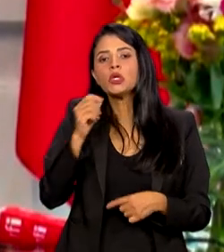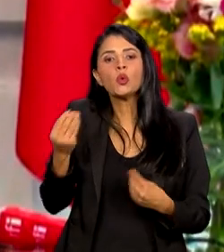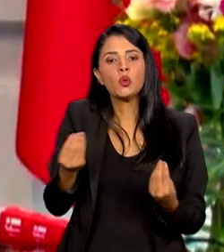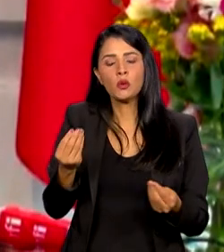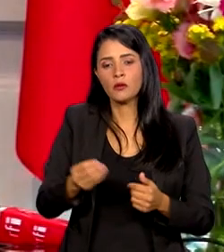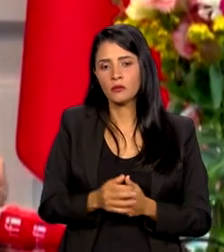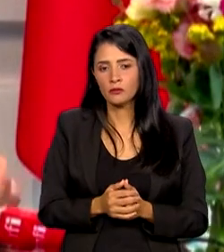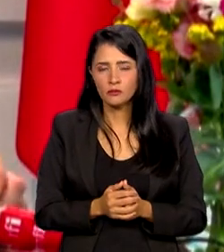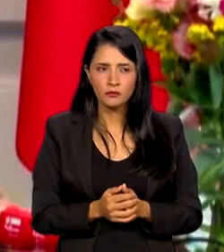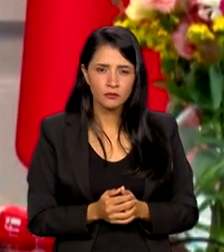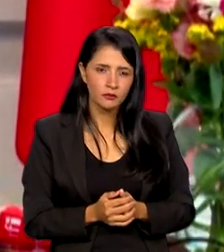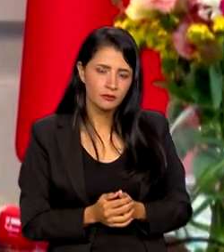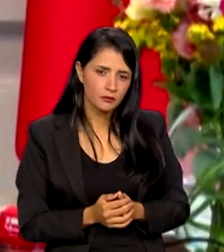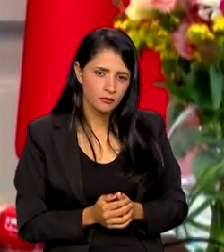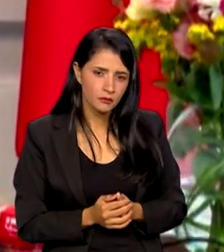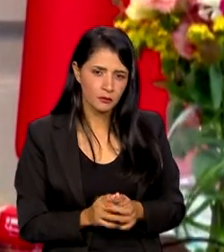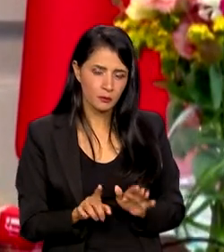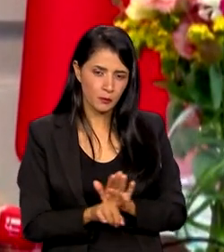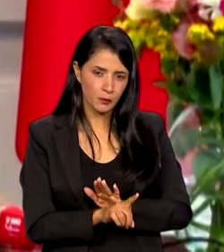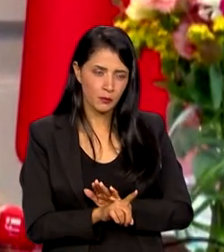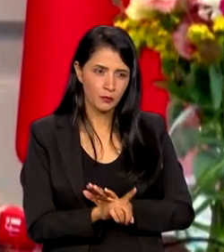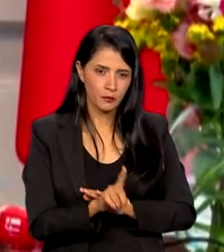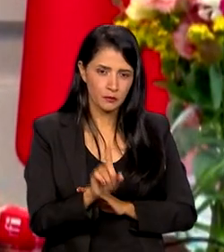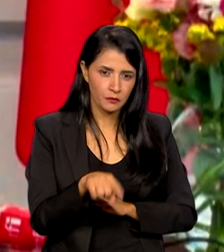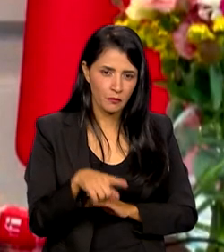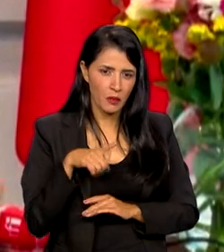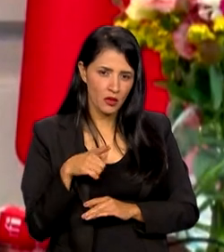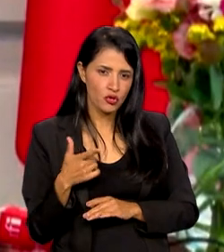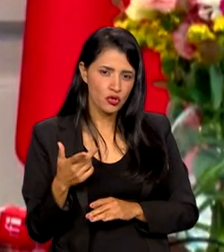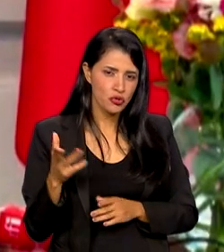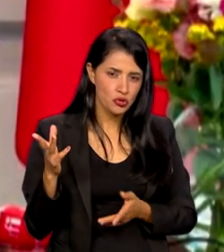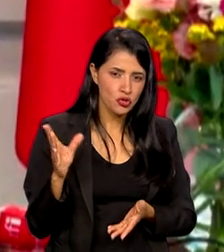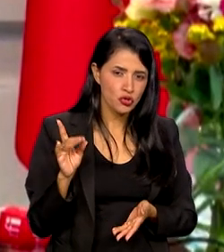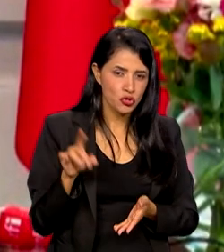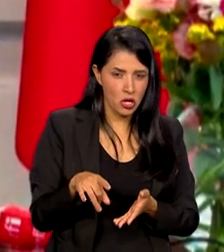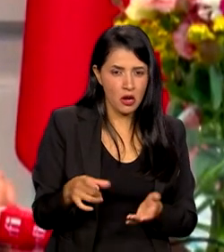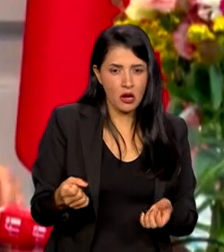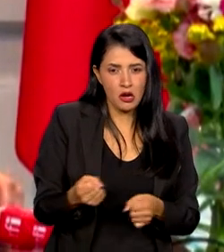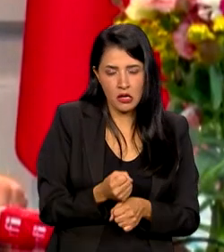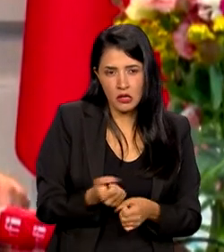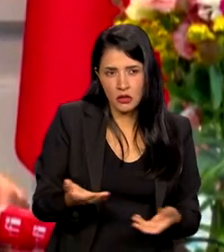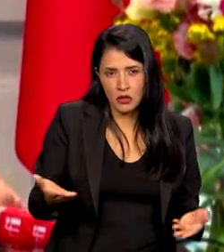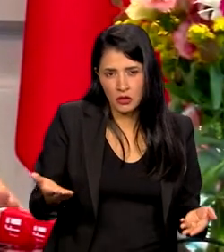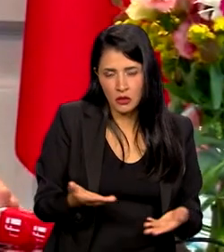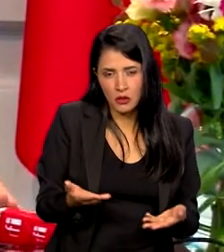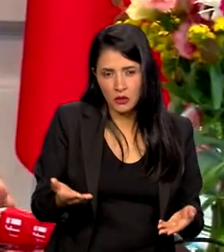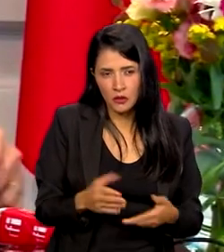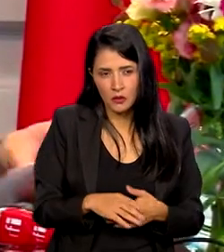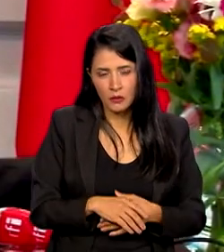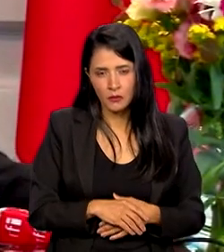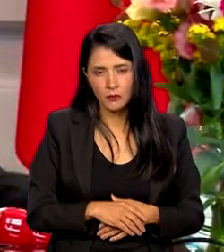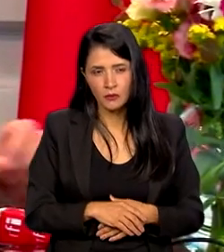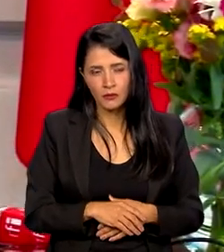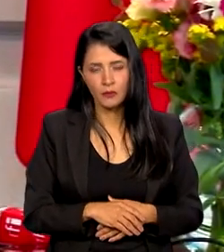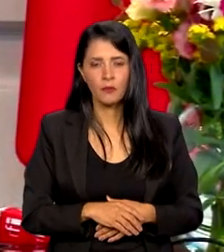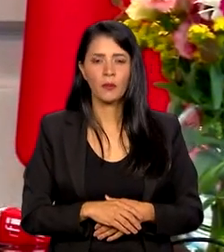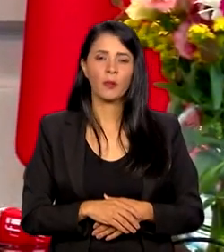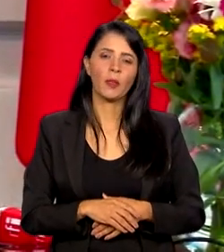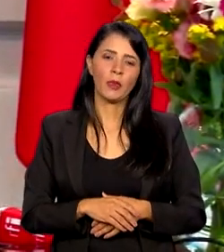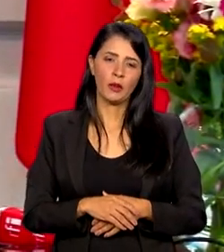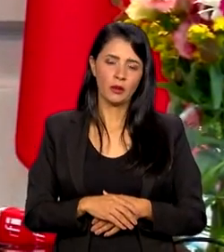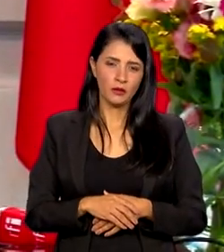os alunos que já estavam em escolas e colégios, que já implementaram o Enem, como o senhor mesmo disse isso de uma... É como